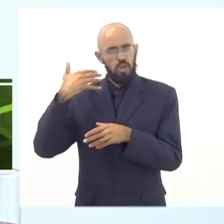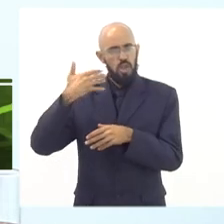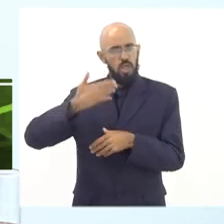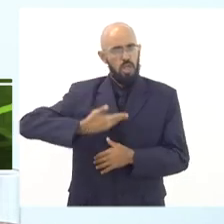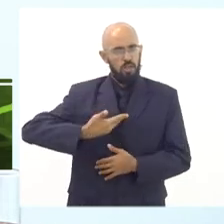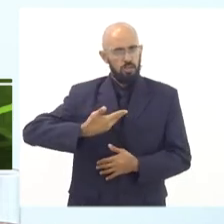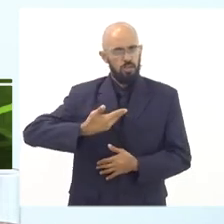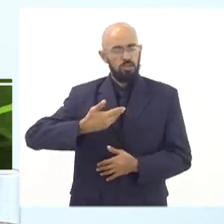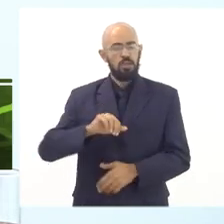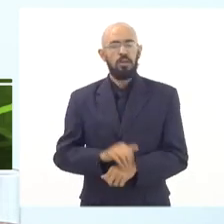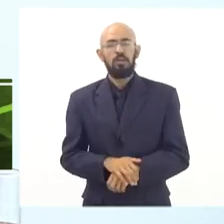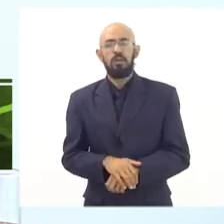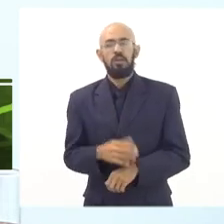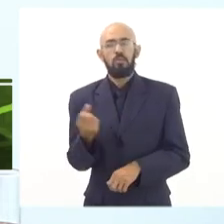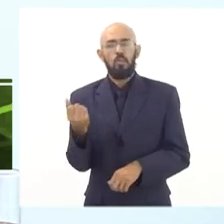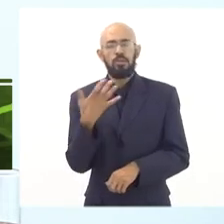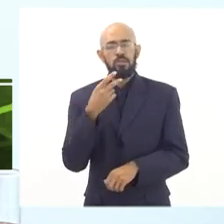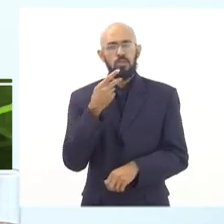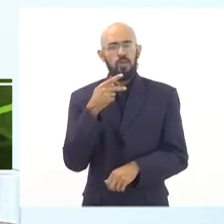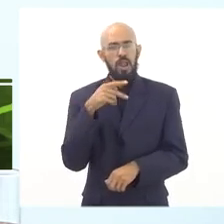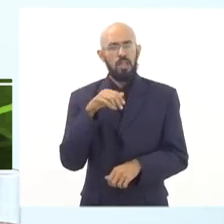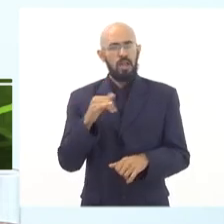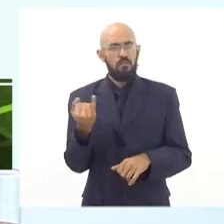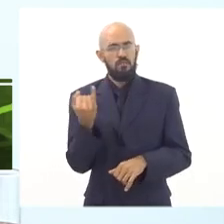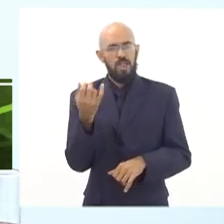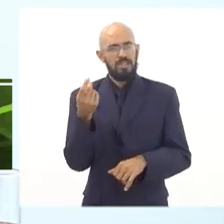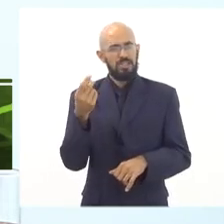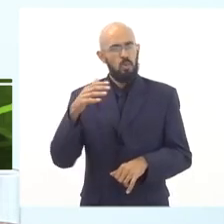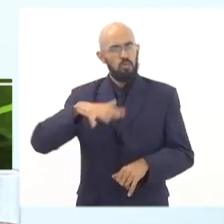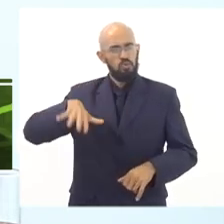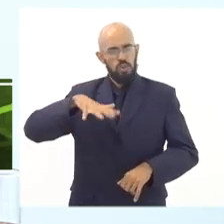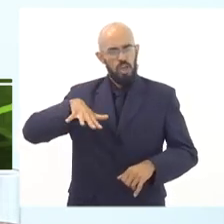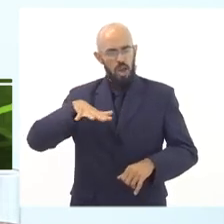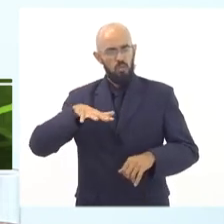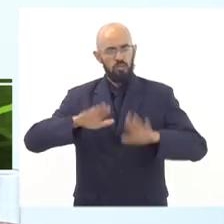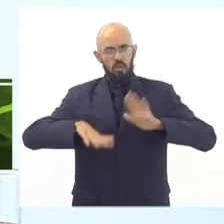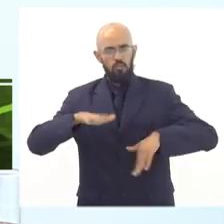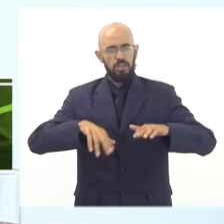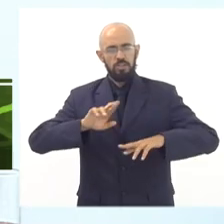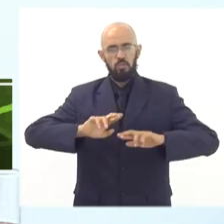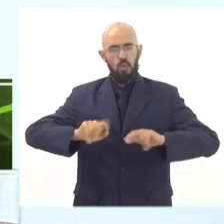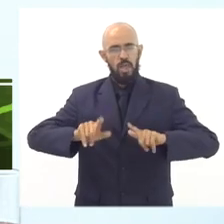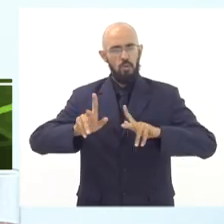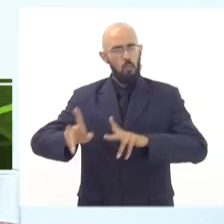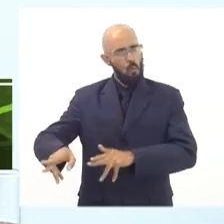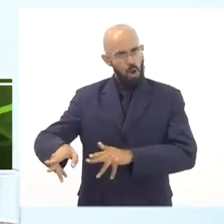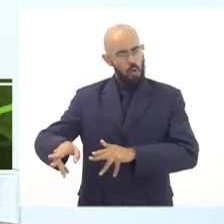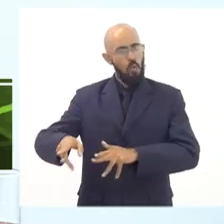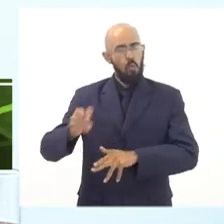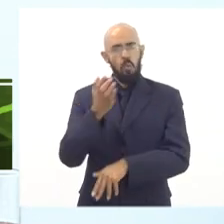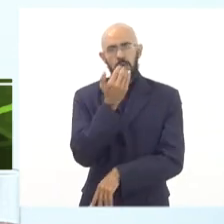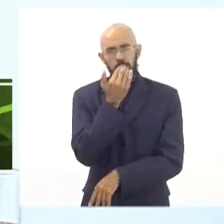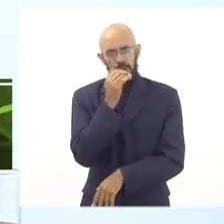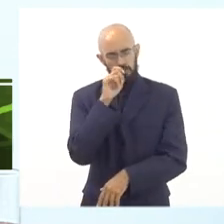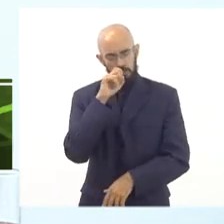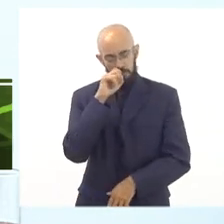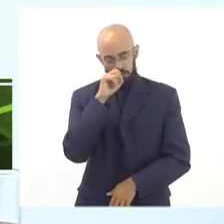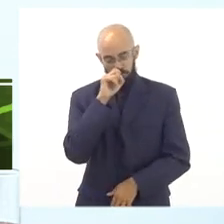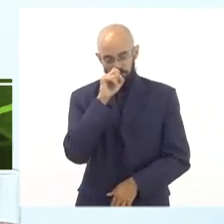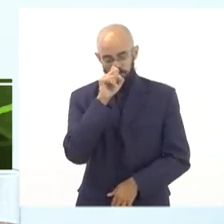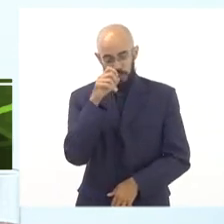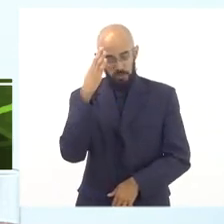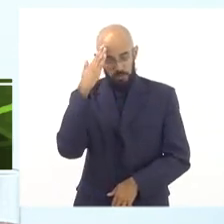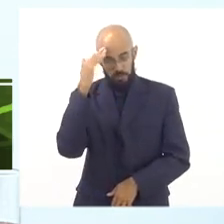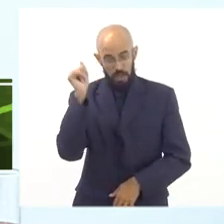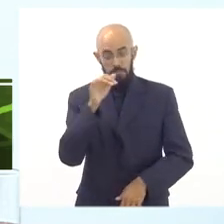Porque a gente, quando fala da inflação em geral, nem sempre isso se reflete exatamente no preço da inflação dos alimentos. A gente sabe, por